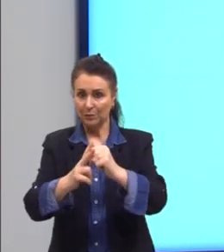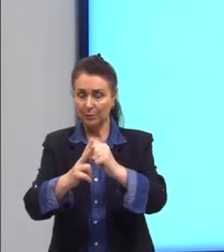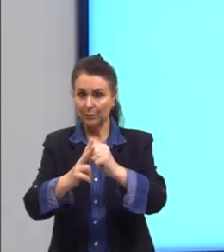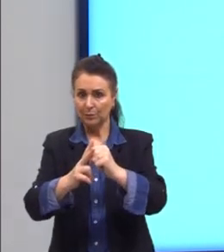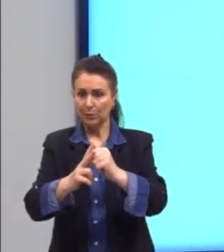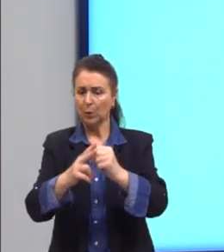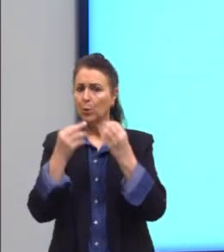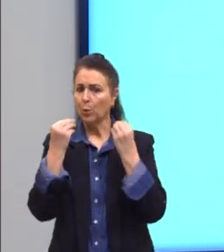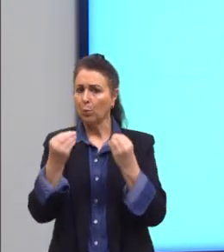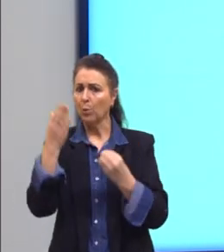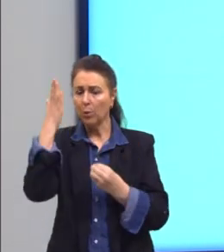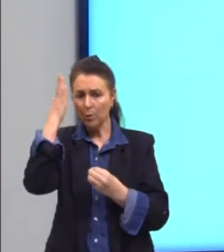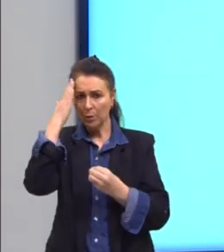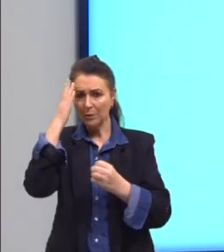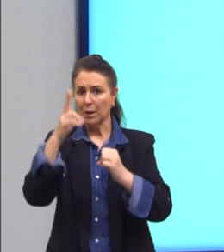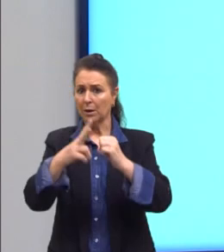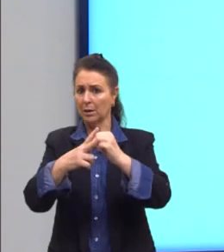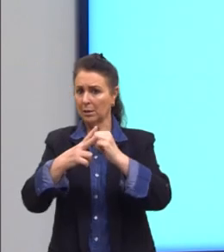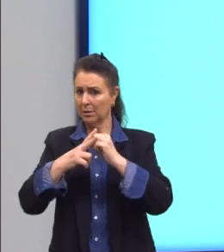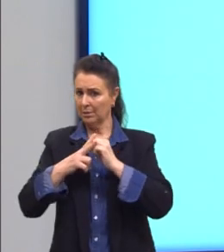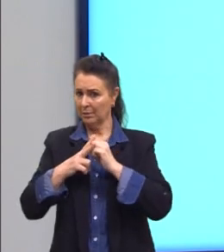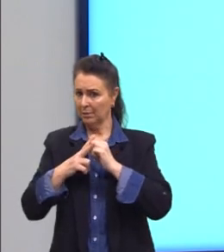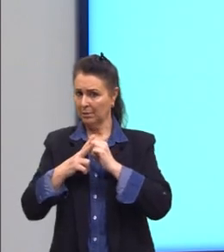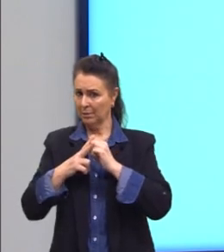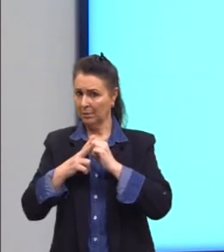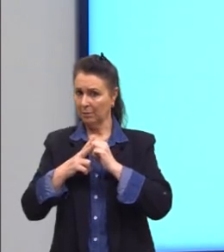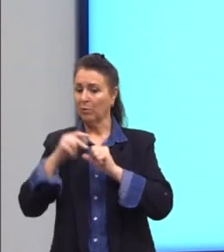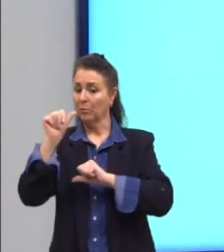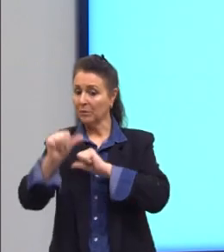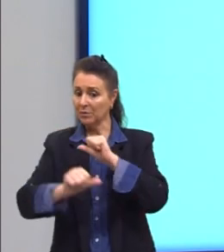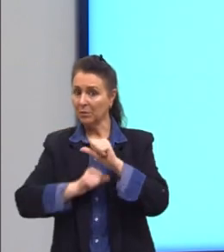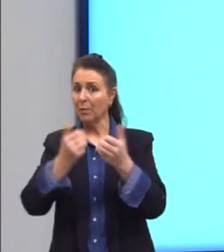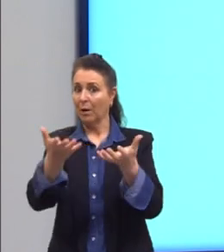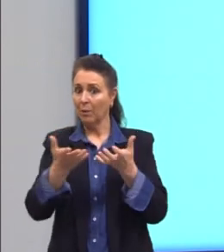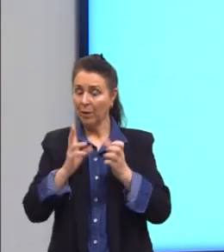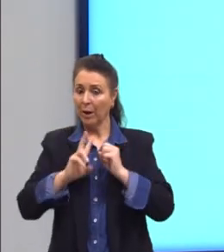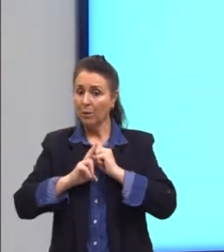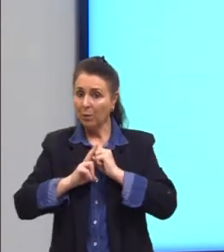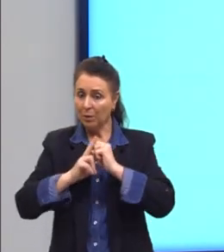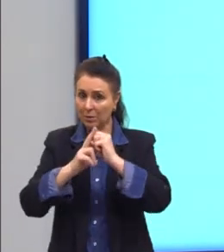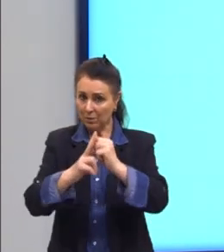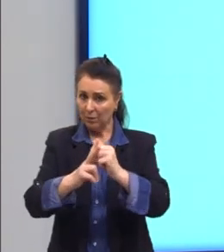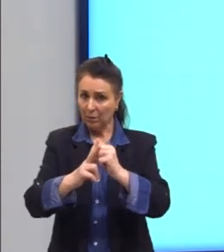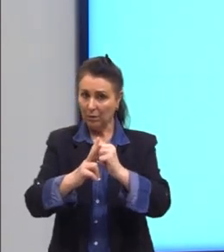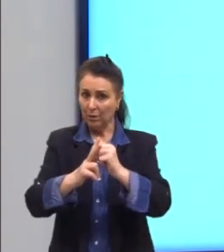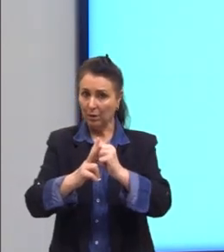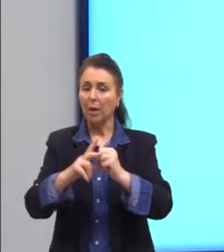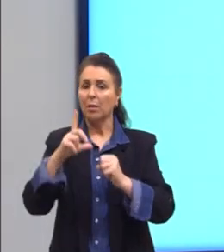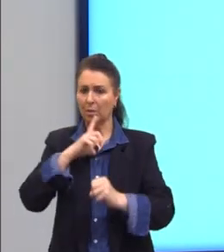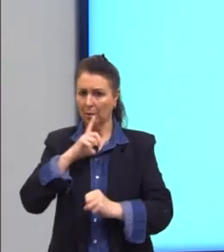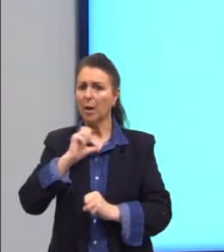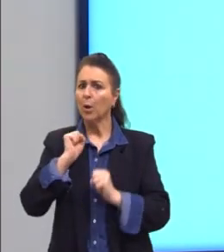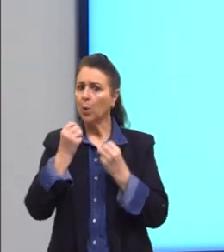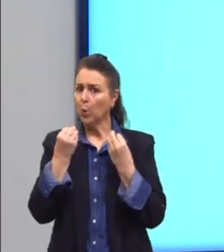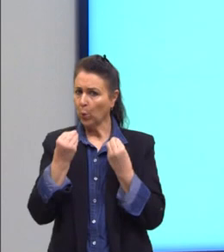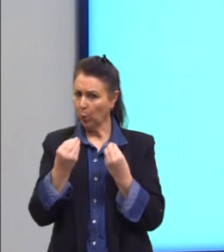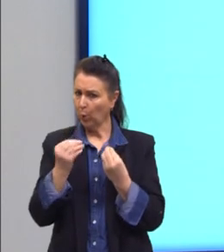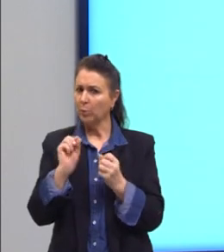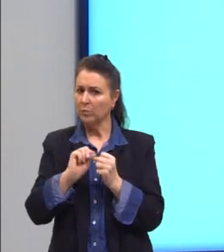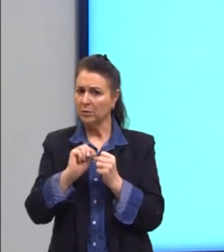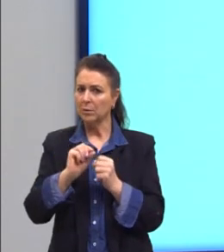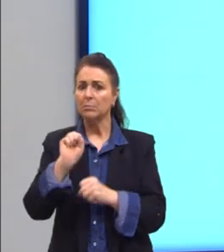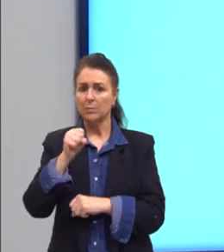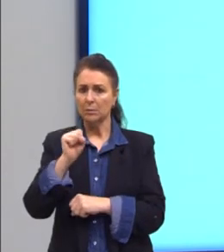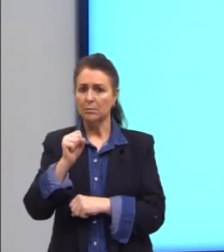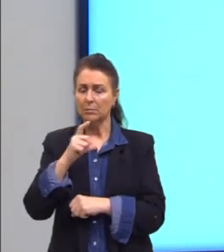é que eu sei que ela está em uma passiva? Vamos tentar transformar em uma ativa. Eu tenho como fazer isso? Tenho. Olha só. Eu